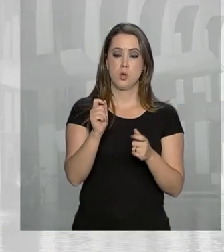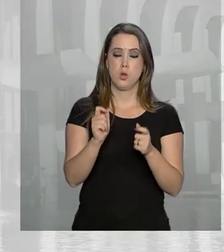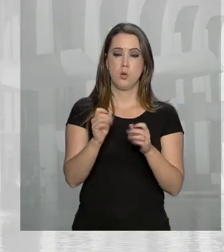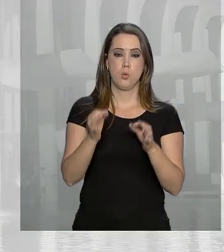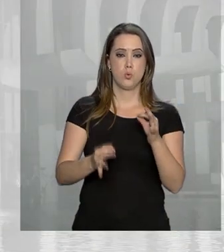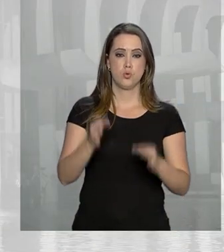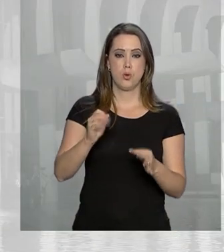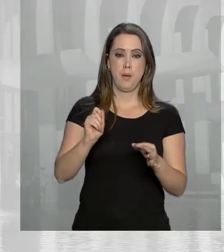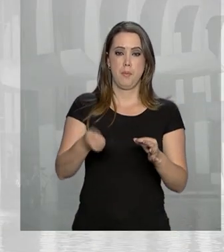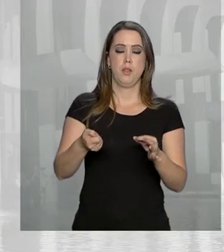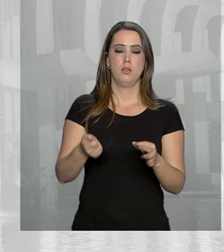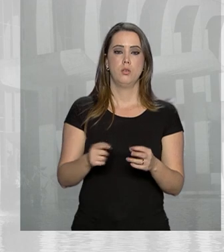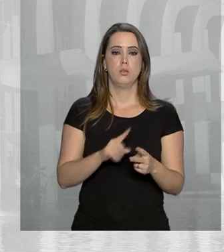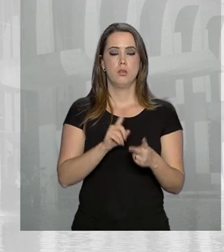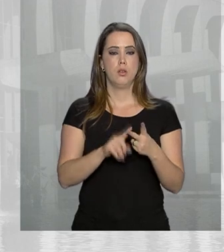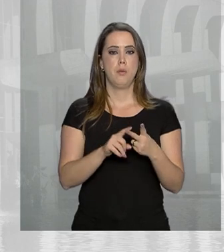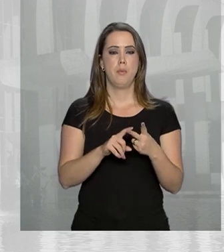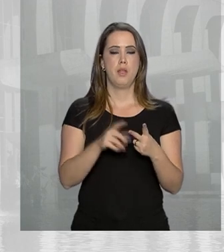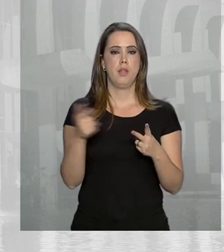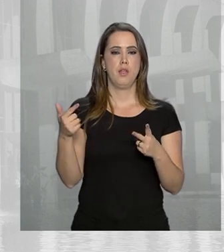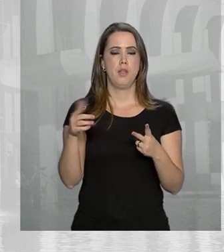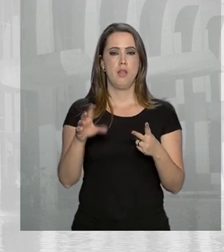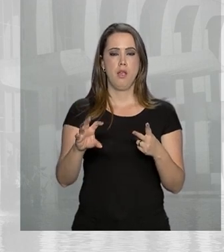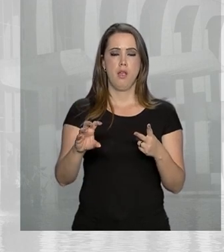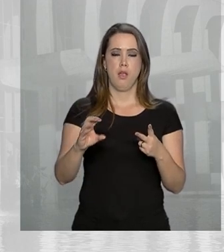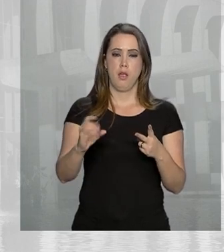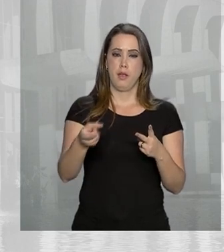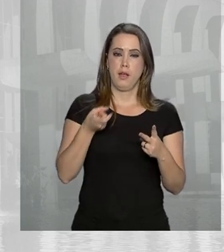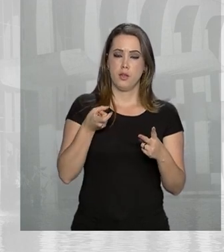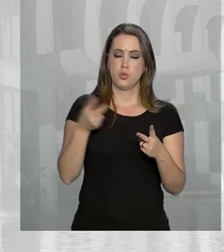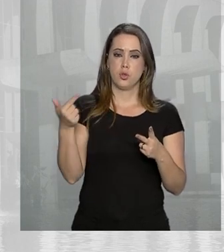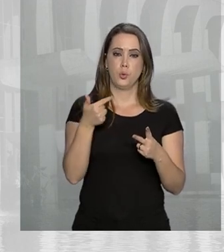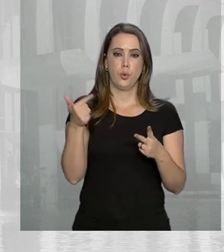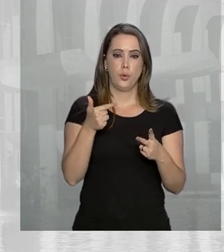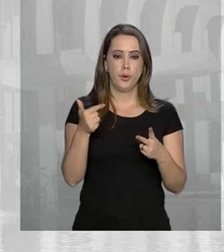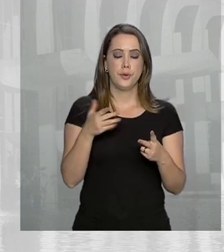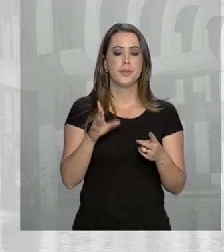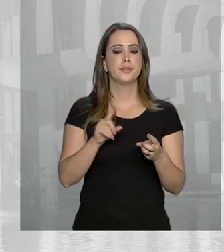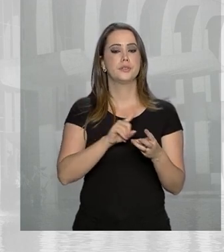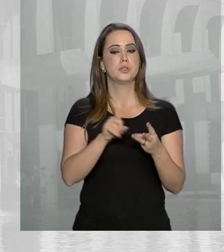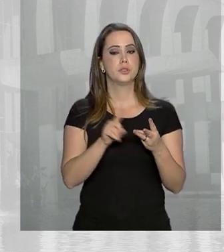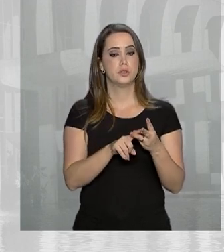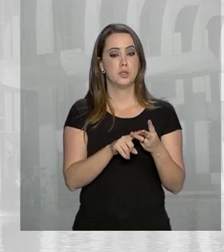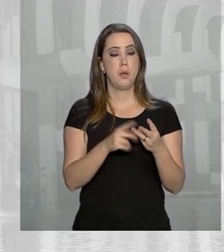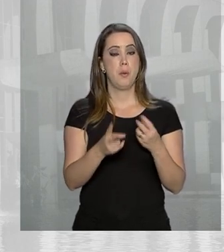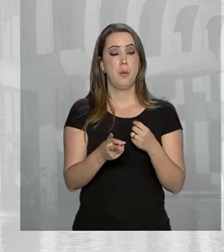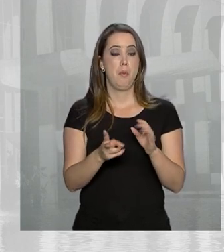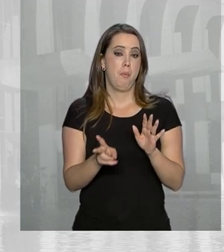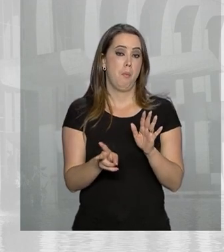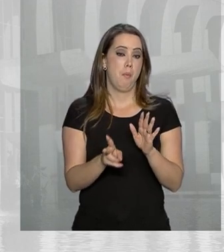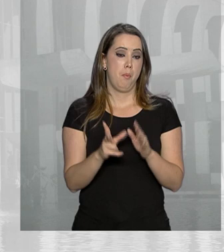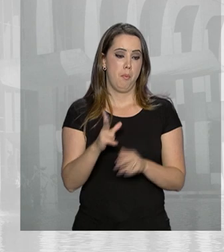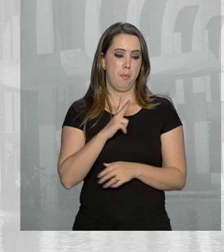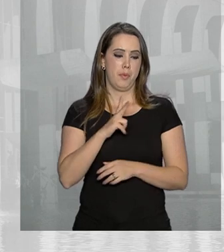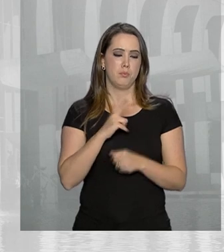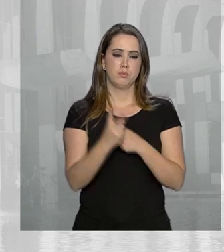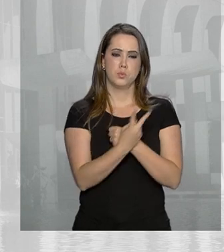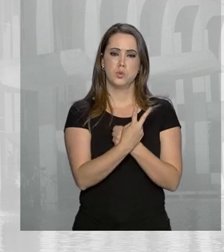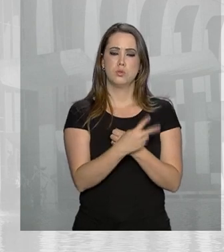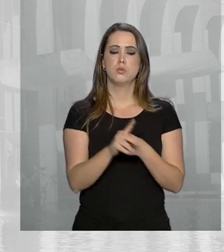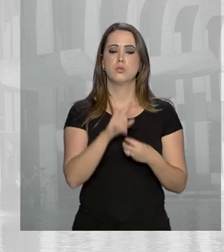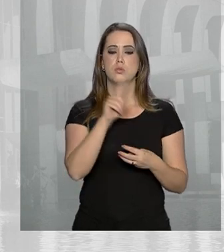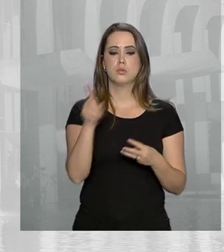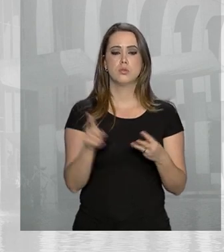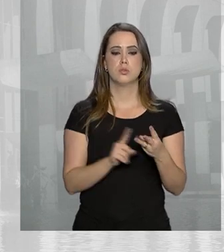crimes de caixa 2, legítima defesa, regime inicial fechado ou semiaberto, agravando a forma de